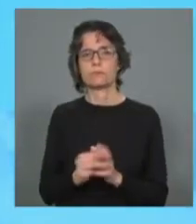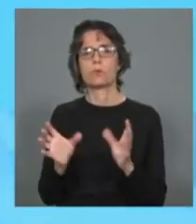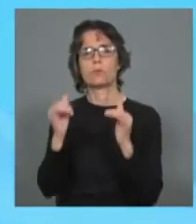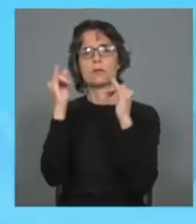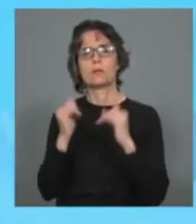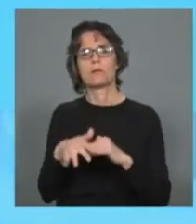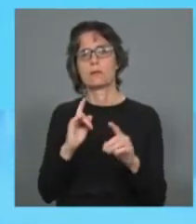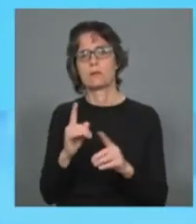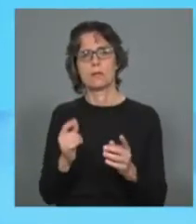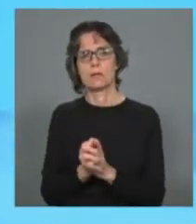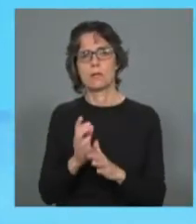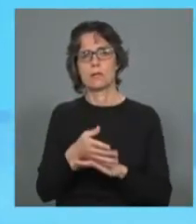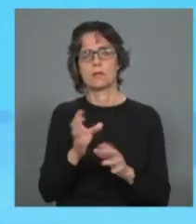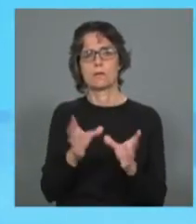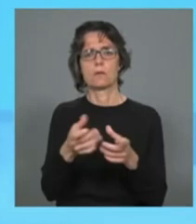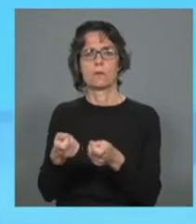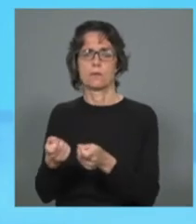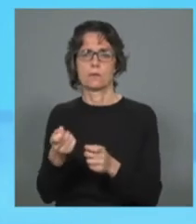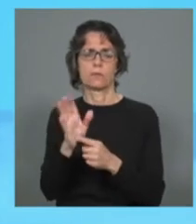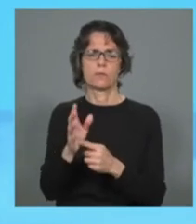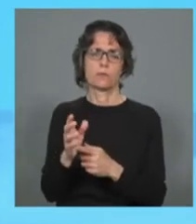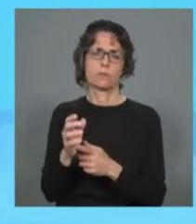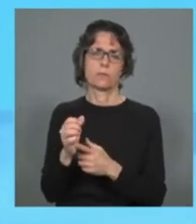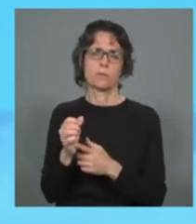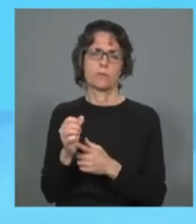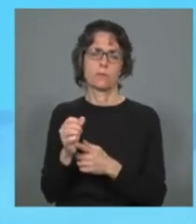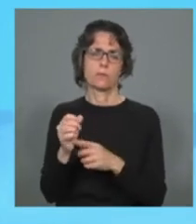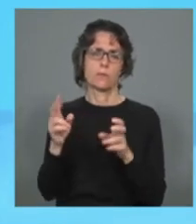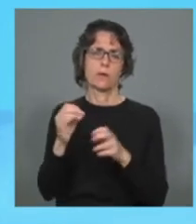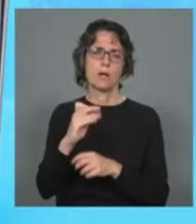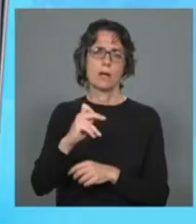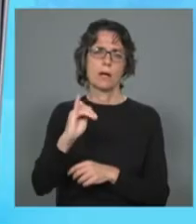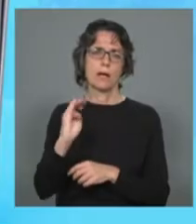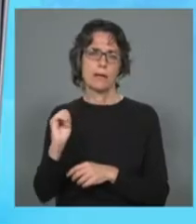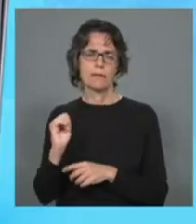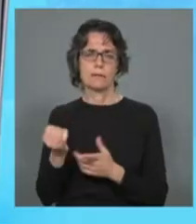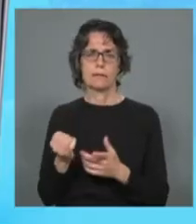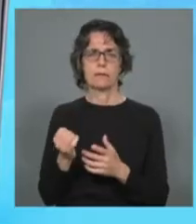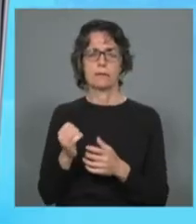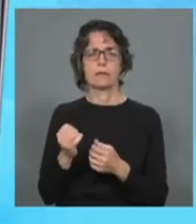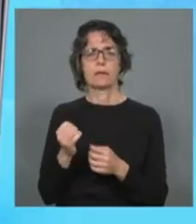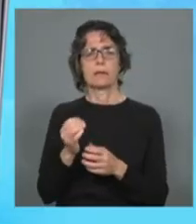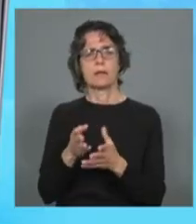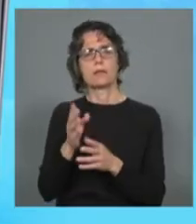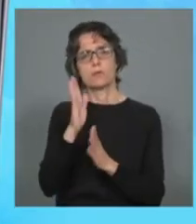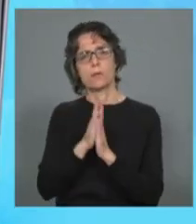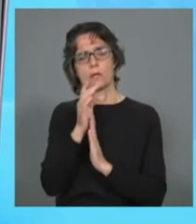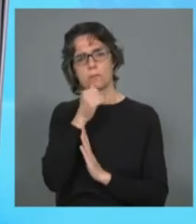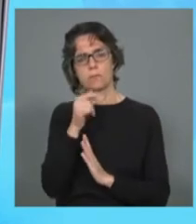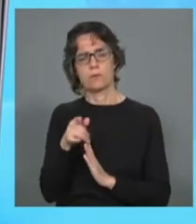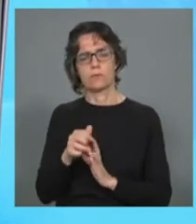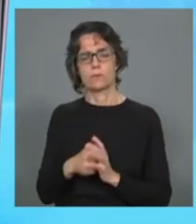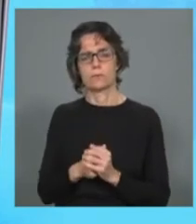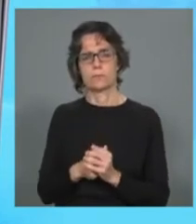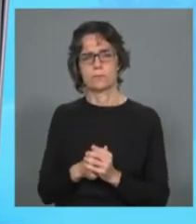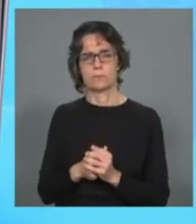fazer, nomeadamente através de organizações como a judaegregia que sofre, para ajudar estas populações? As pessoas com quem eu